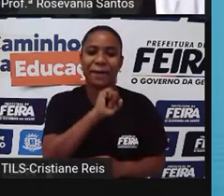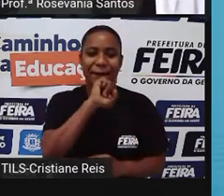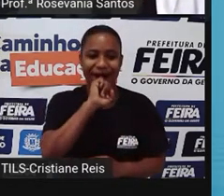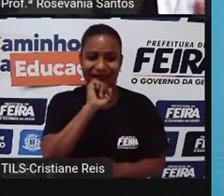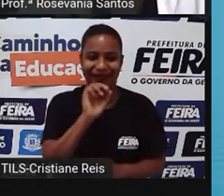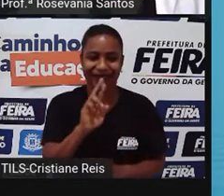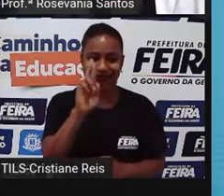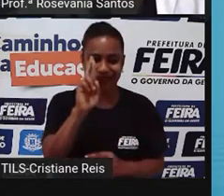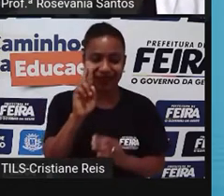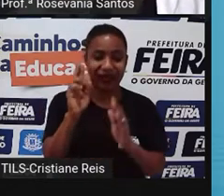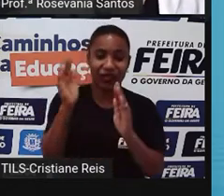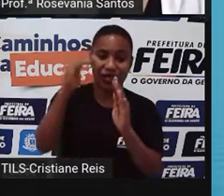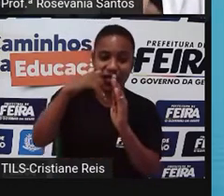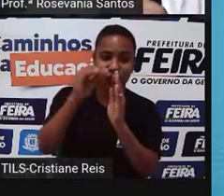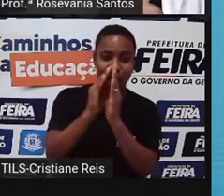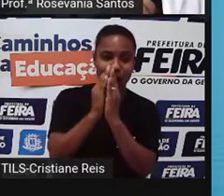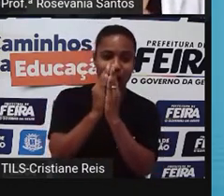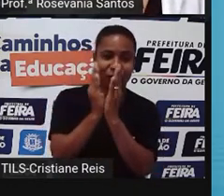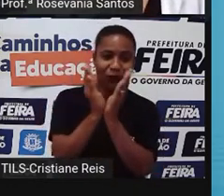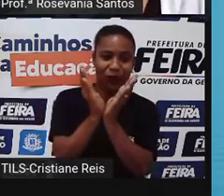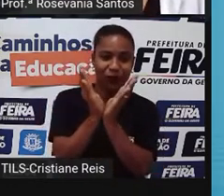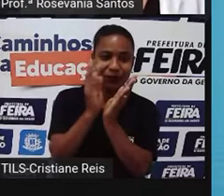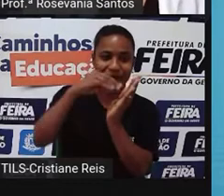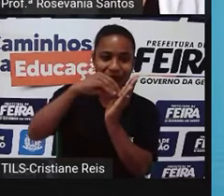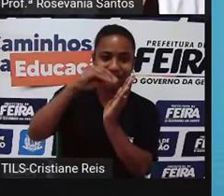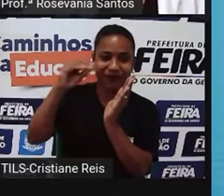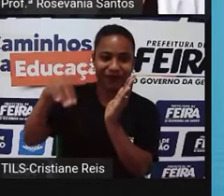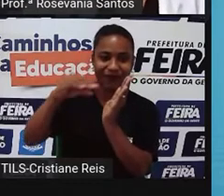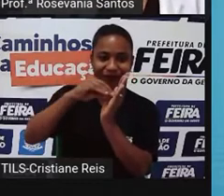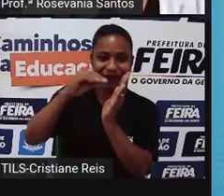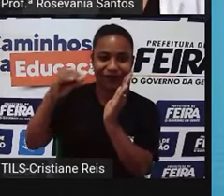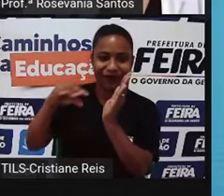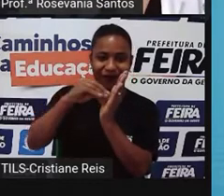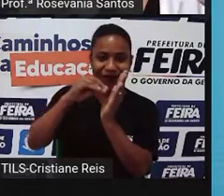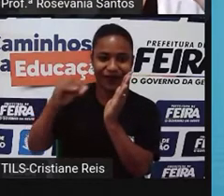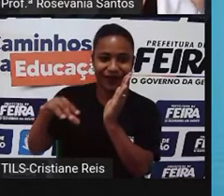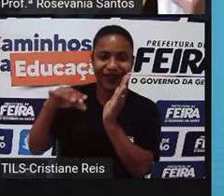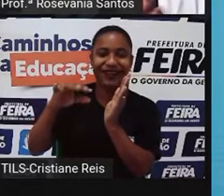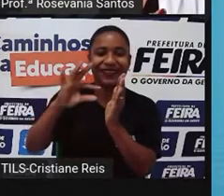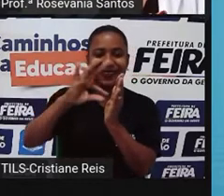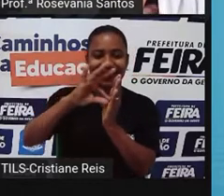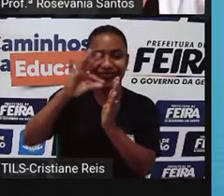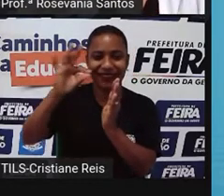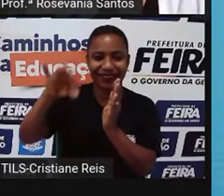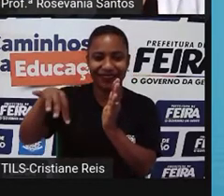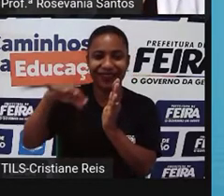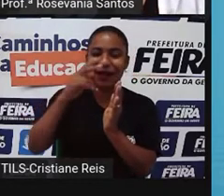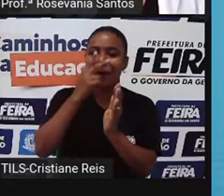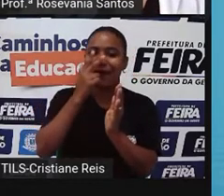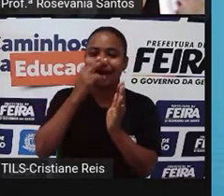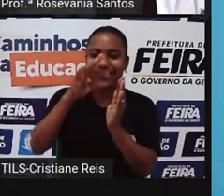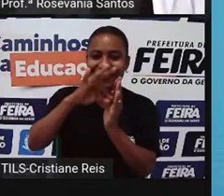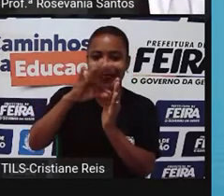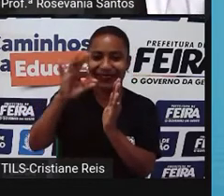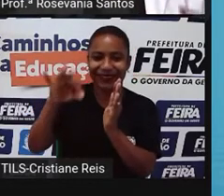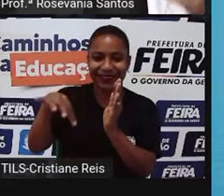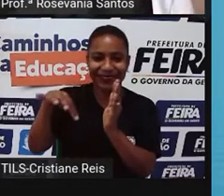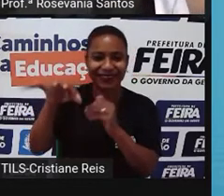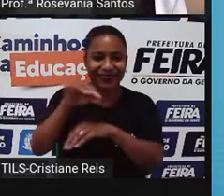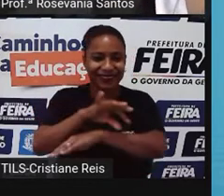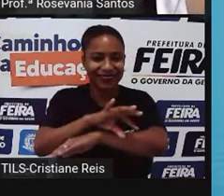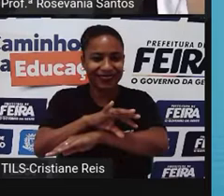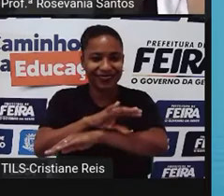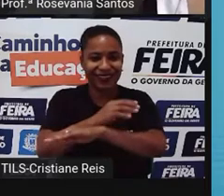mãe. E as outras que estão dentro são chamadas de semente. A palavra Matrioska, né? Não sei se vocês ainda